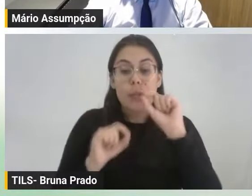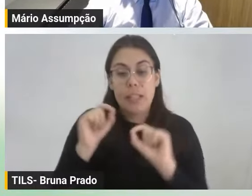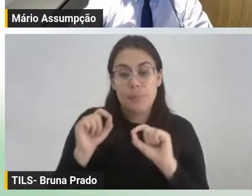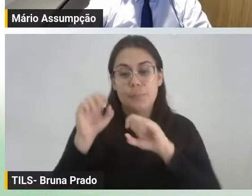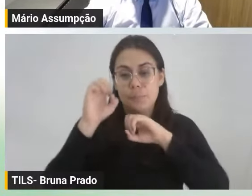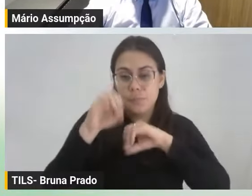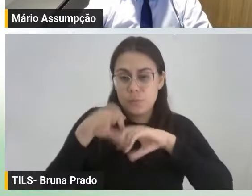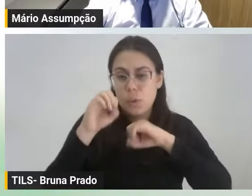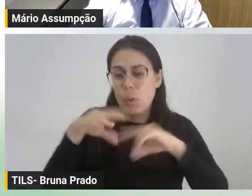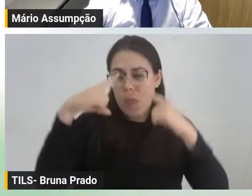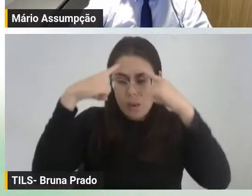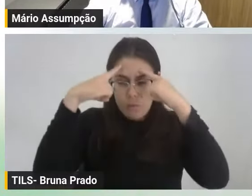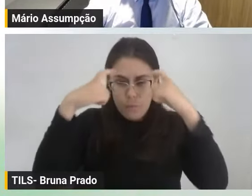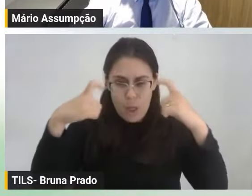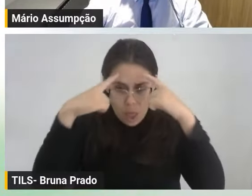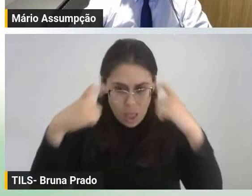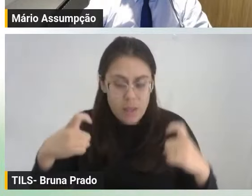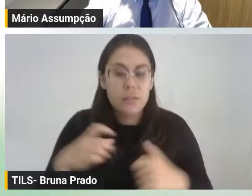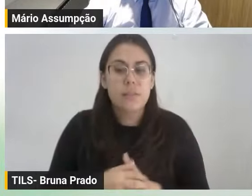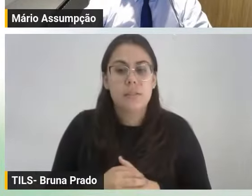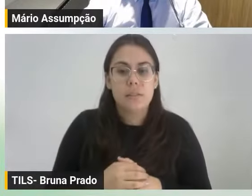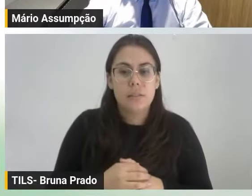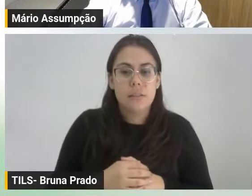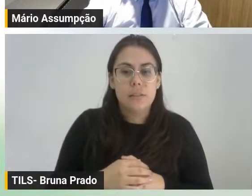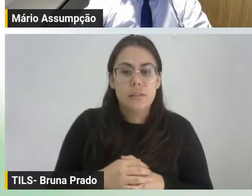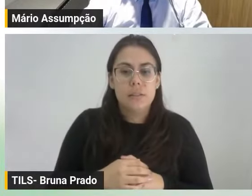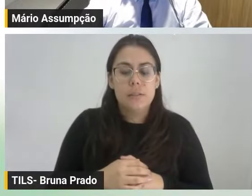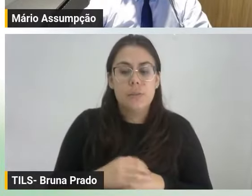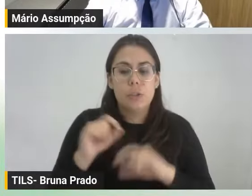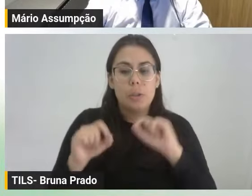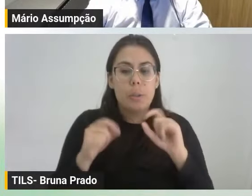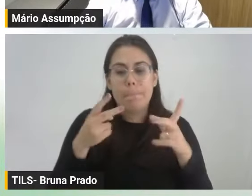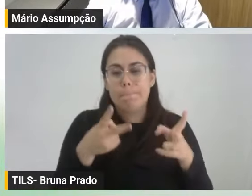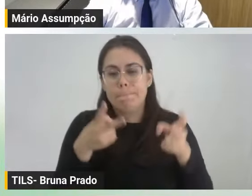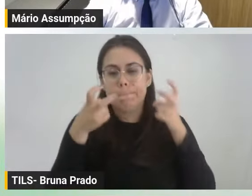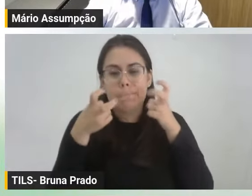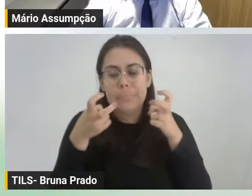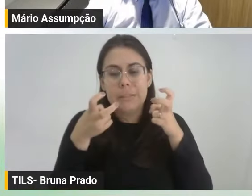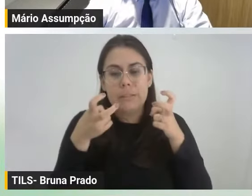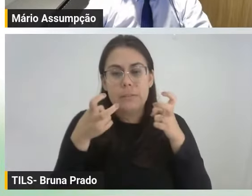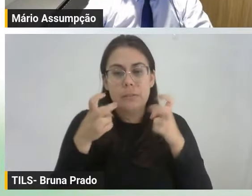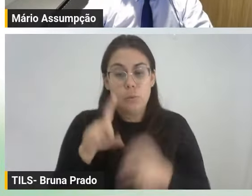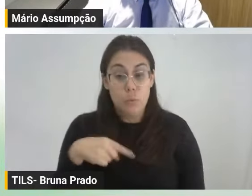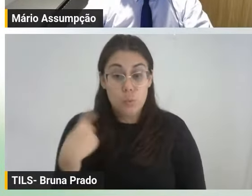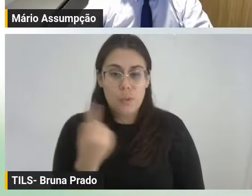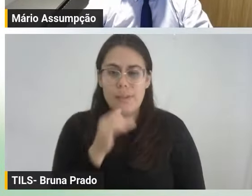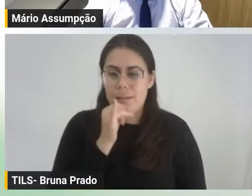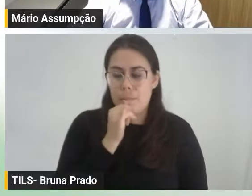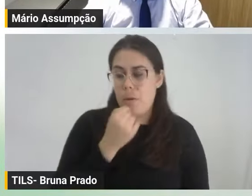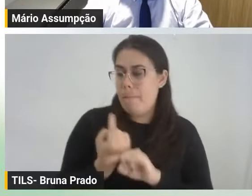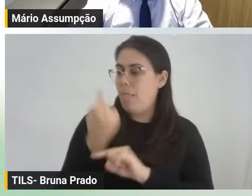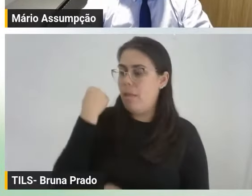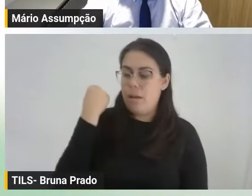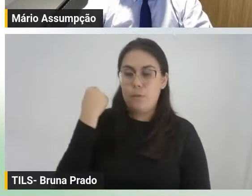de violência, ela começa a ter um senso crítico muito maior do que nós, na minha época, por exemplo, tínhamos